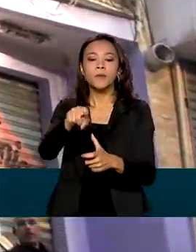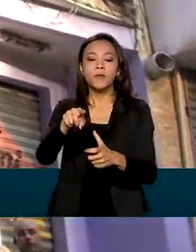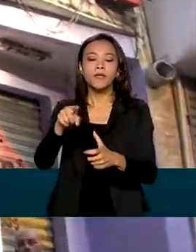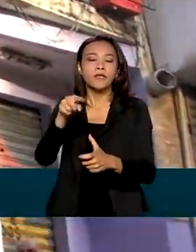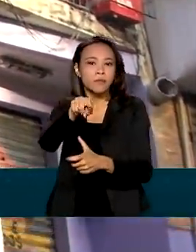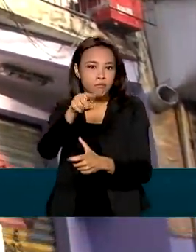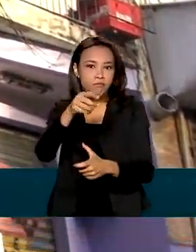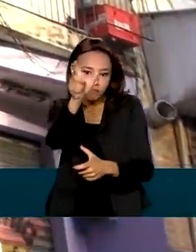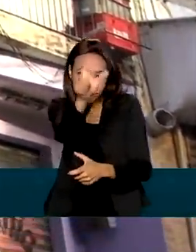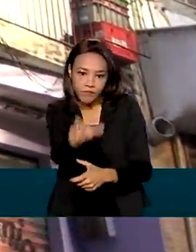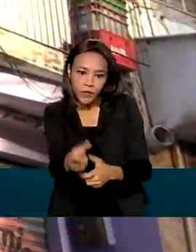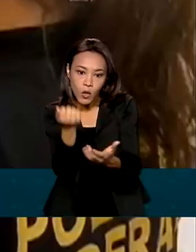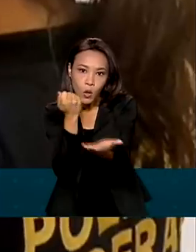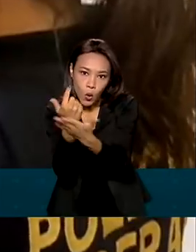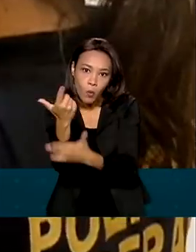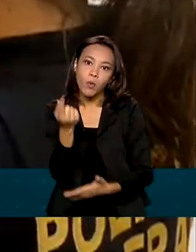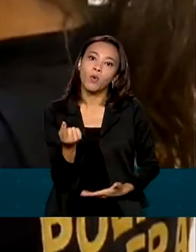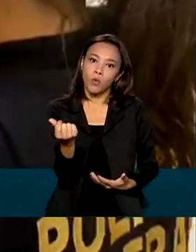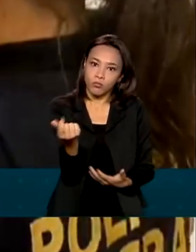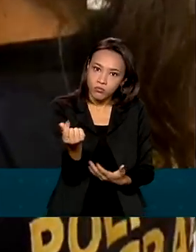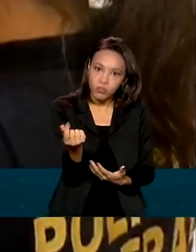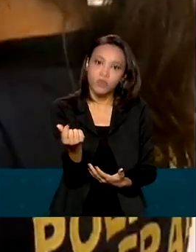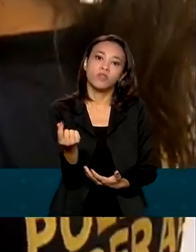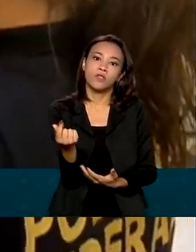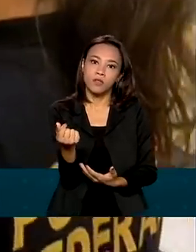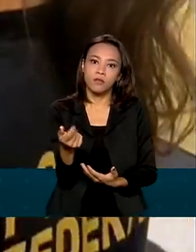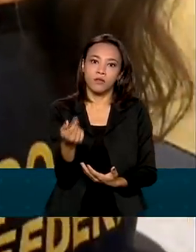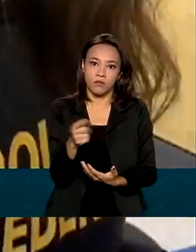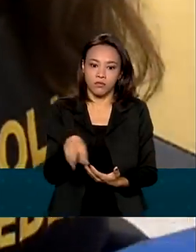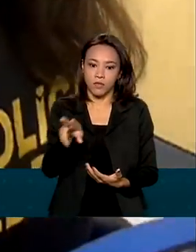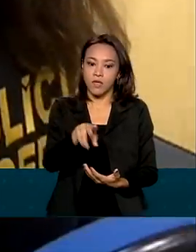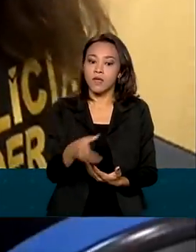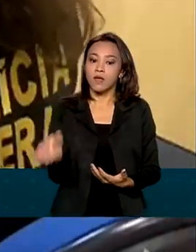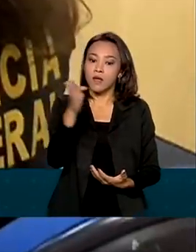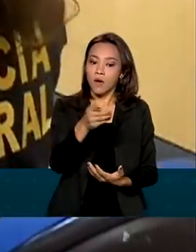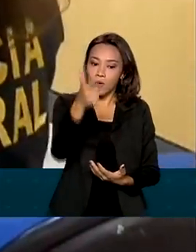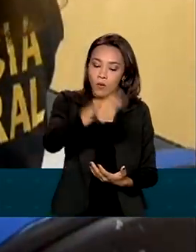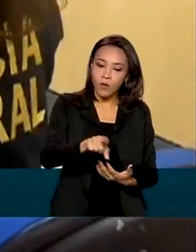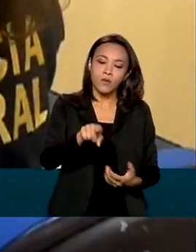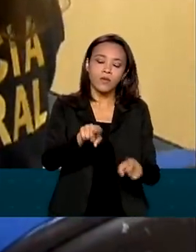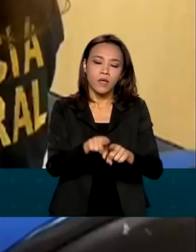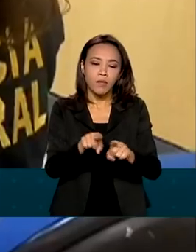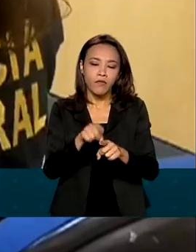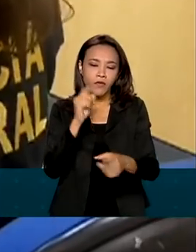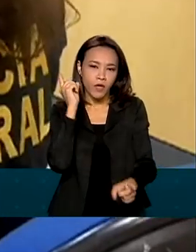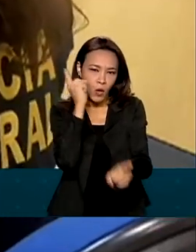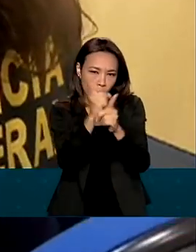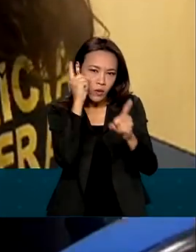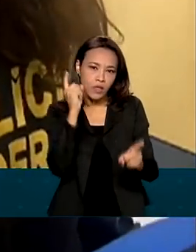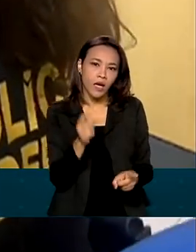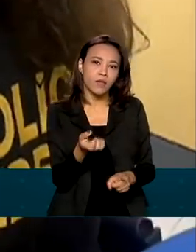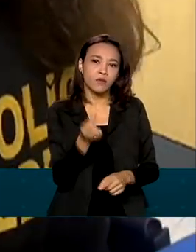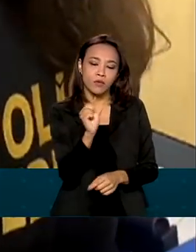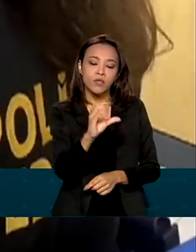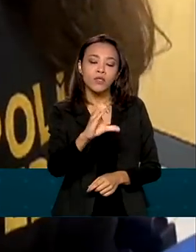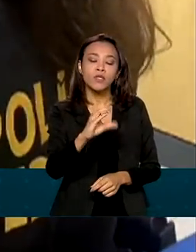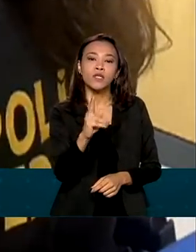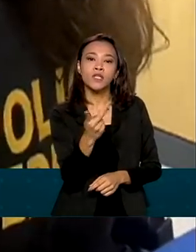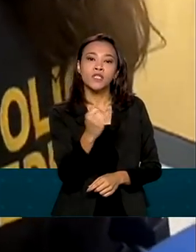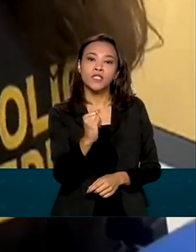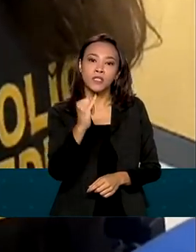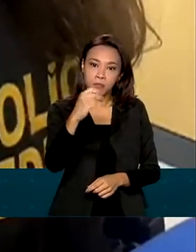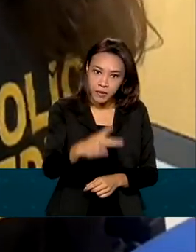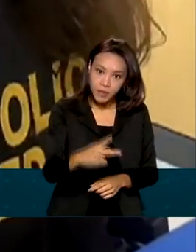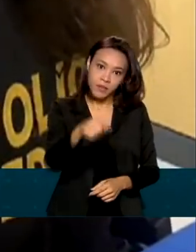comprada com o dinheiro da fraude. Em Vila Valqueira, na Zona Oeste, foram apreendidos chips de operadoras de celular que